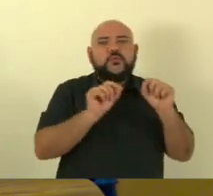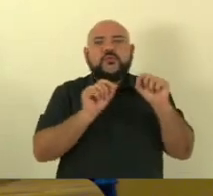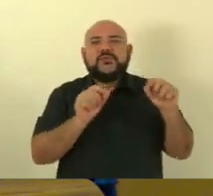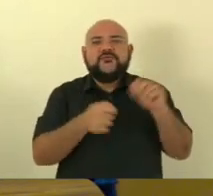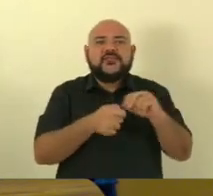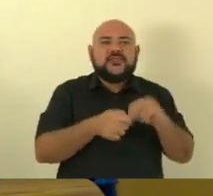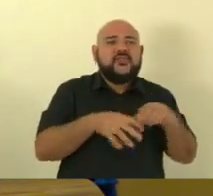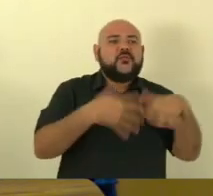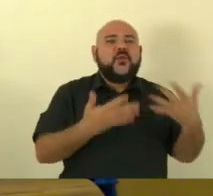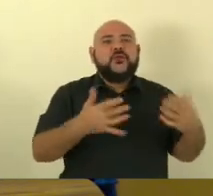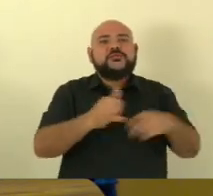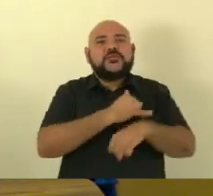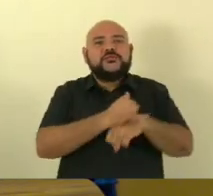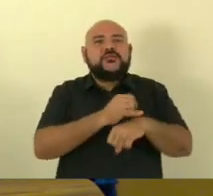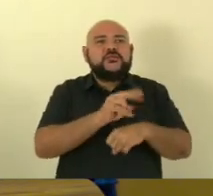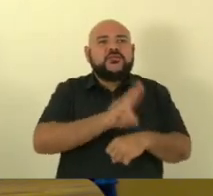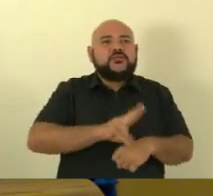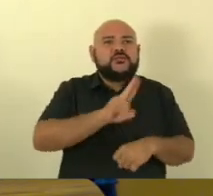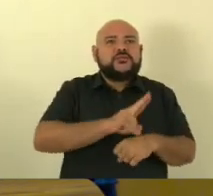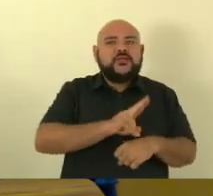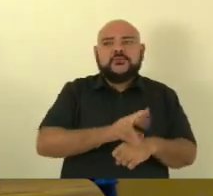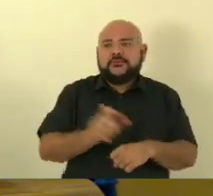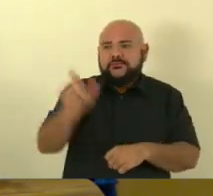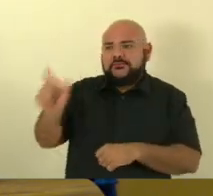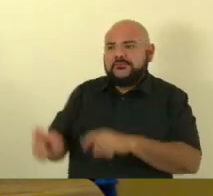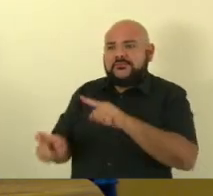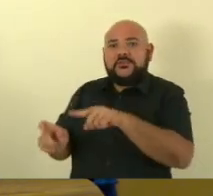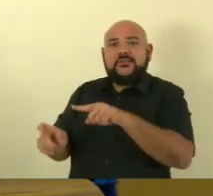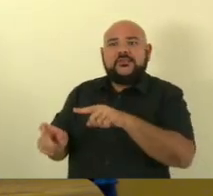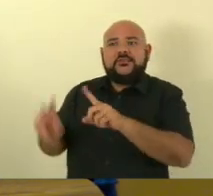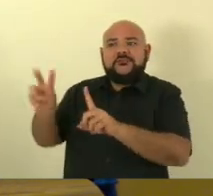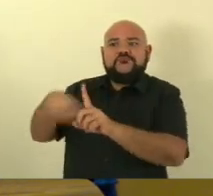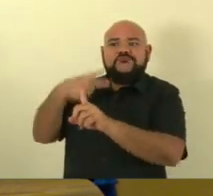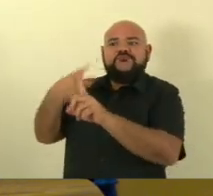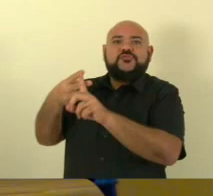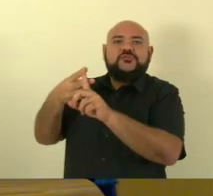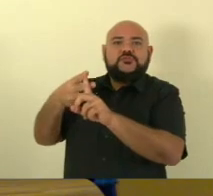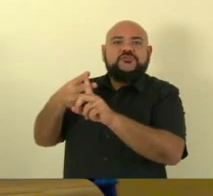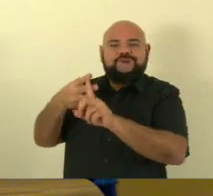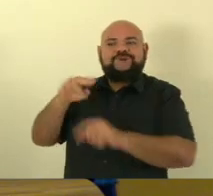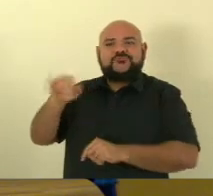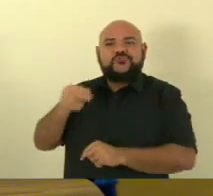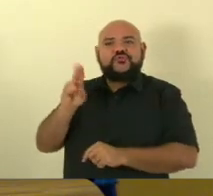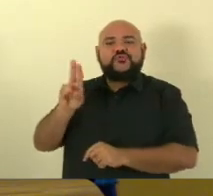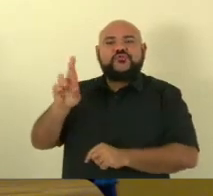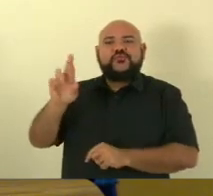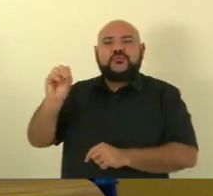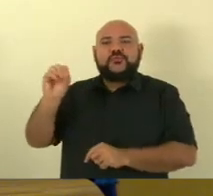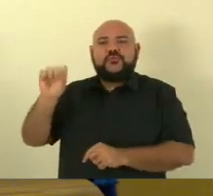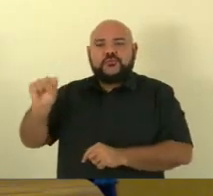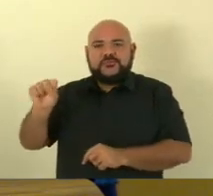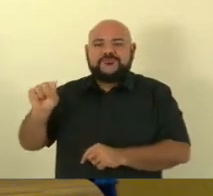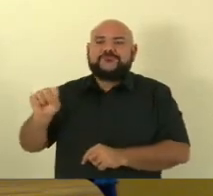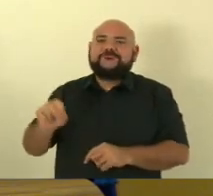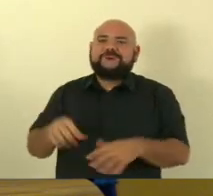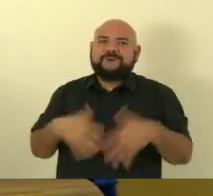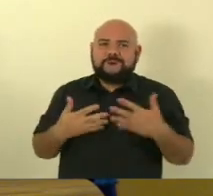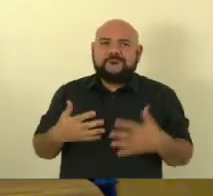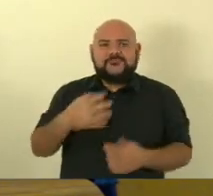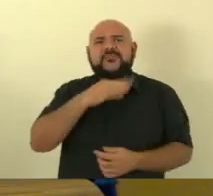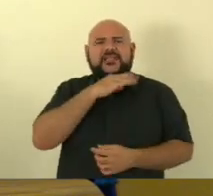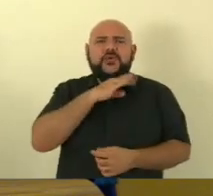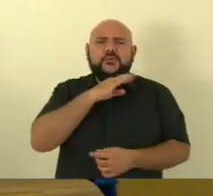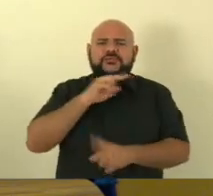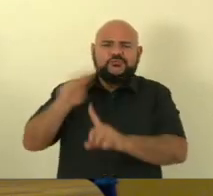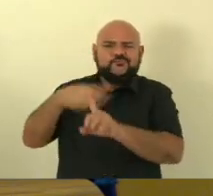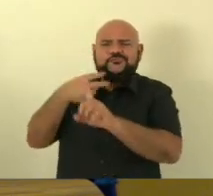Campos Neto aumentou os juros e vou dizer aqui para toda a população os juros realmente é um remédio amargo é um remédio amargo